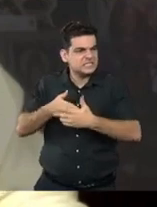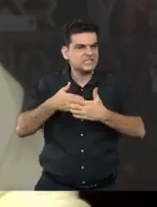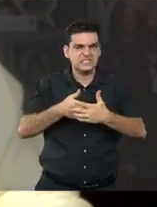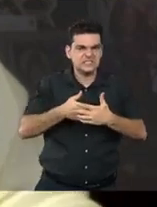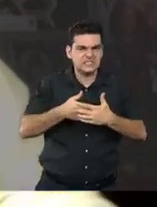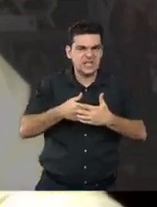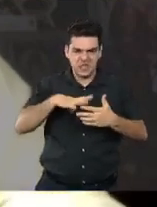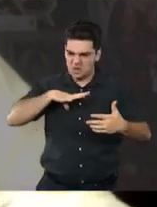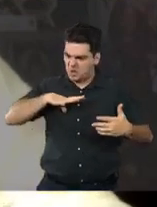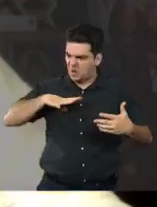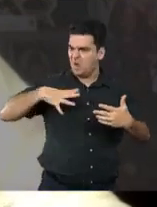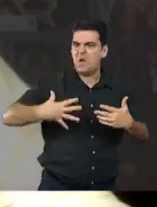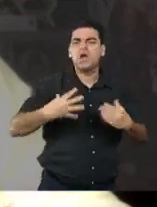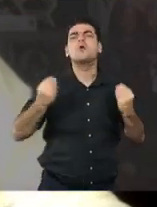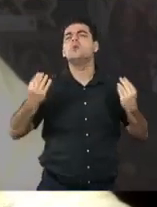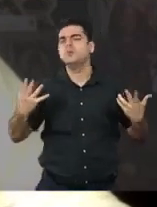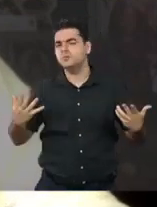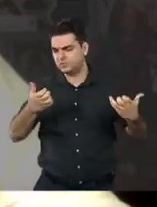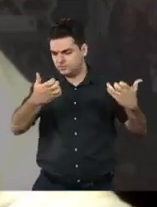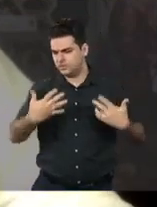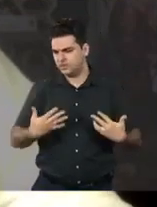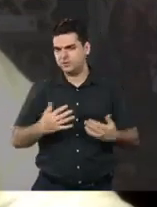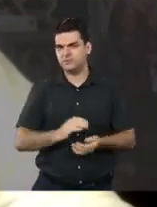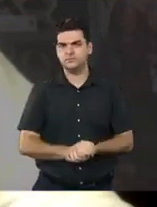Luísa, a abrir novos caminhos? Boa tarde.